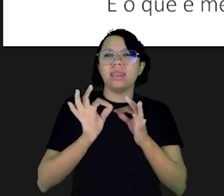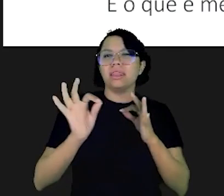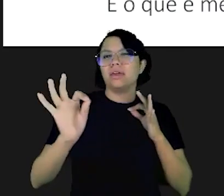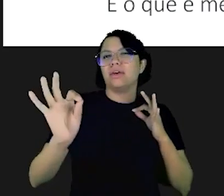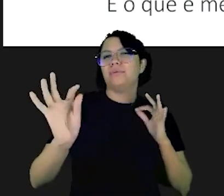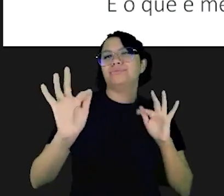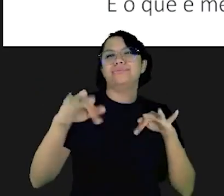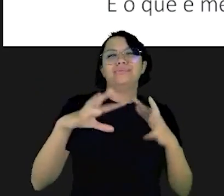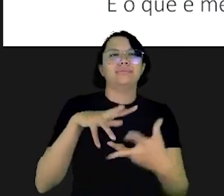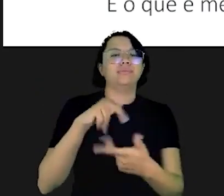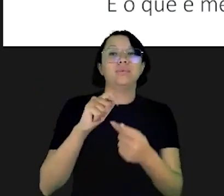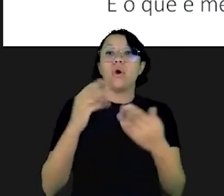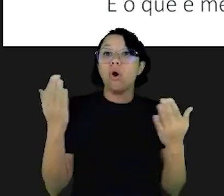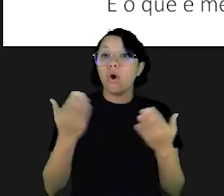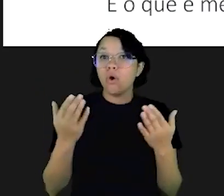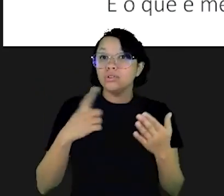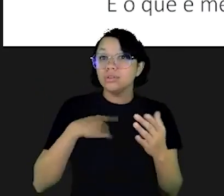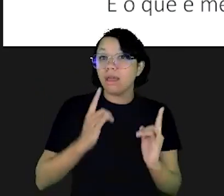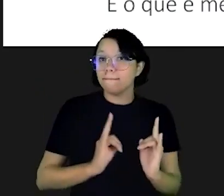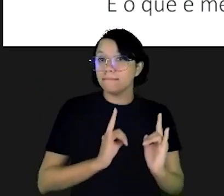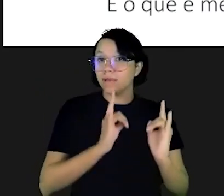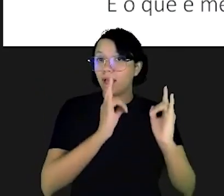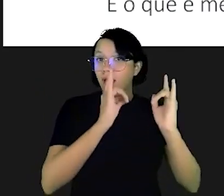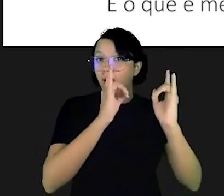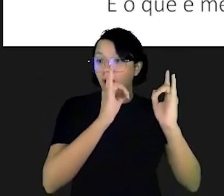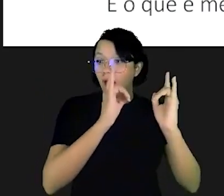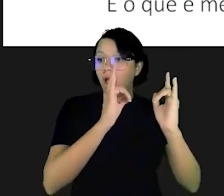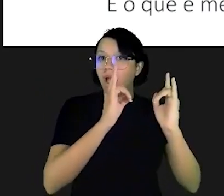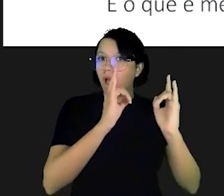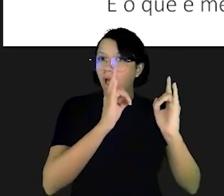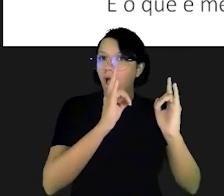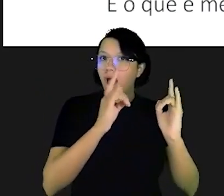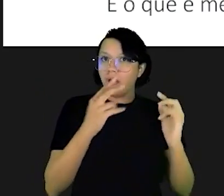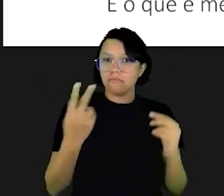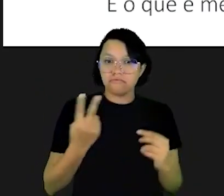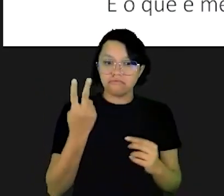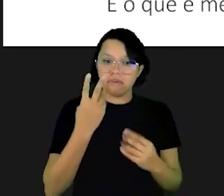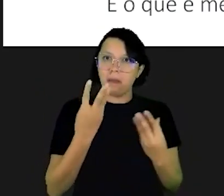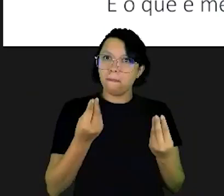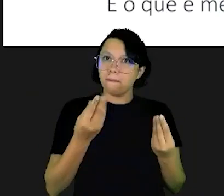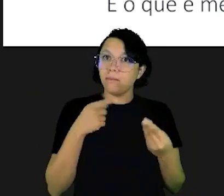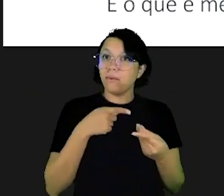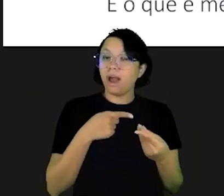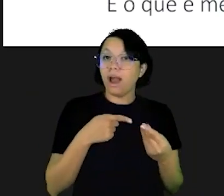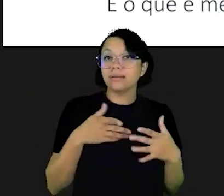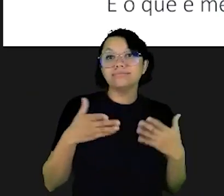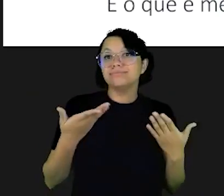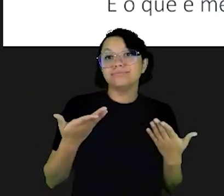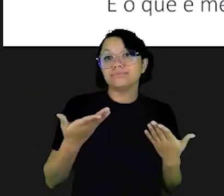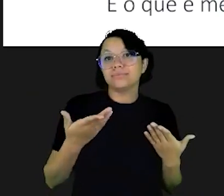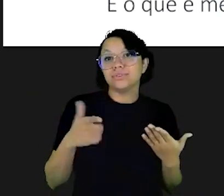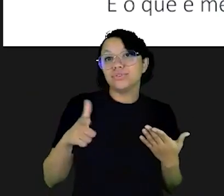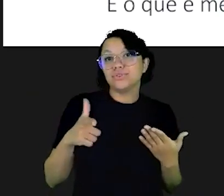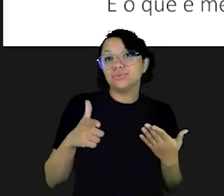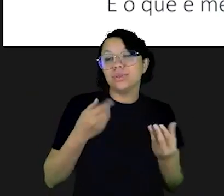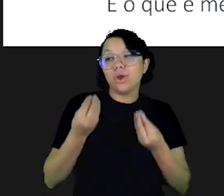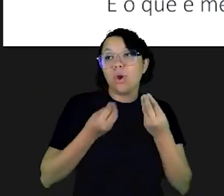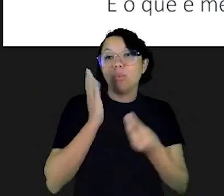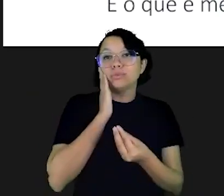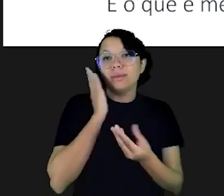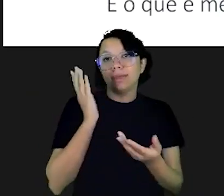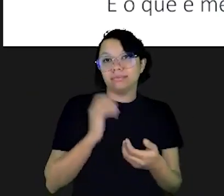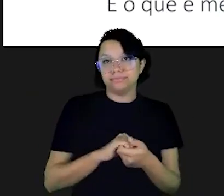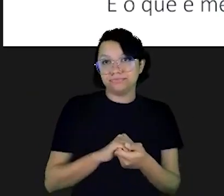talvez fosse ah, aquilo é um lugar distante é um fim de mundo hoje em dia você tem ali apartamentos muitíssimo valorizados então assim